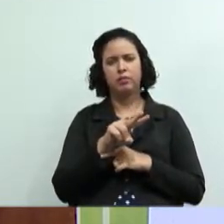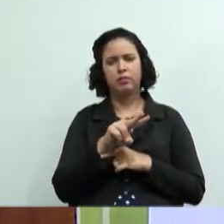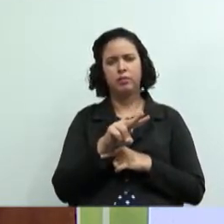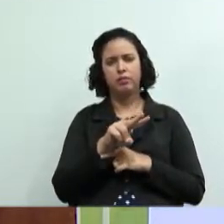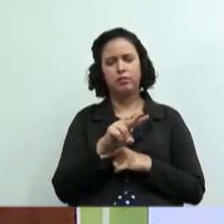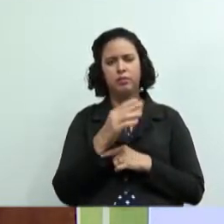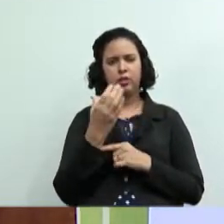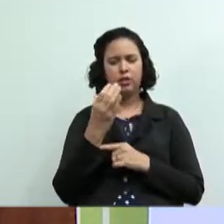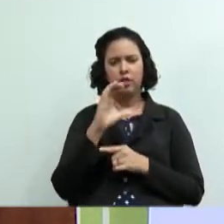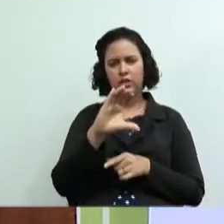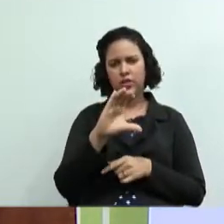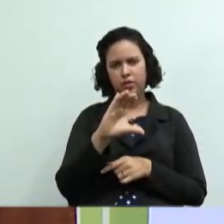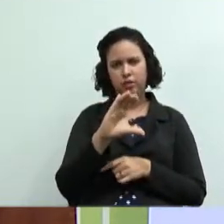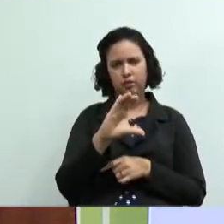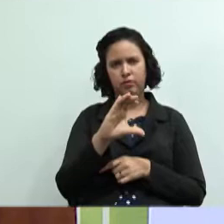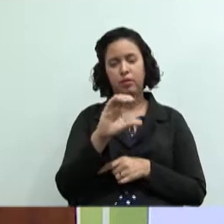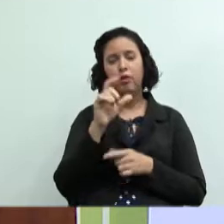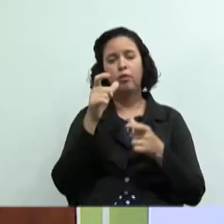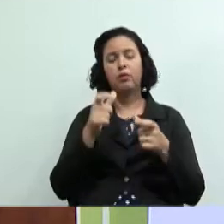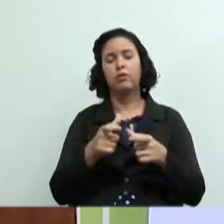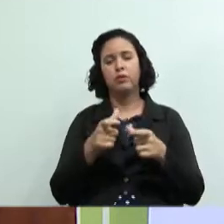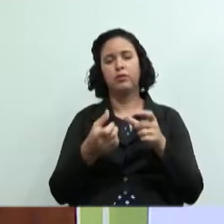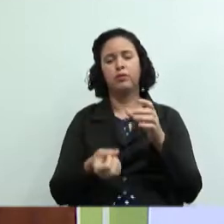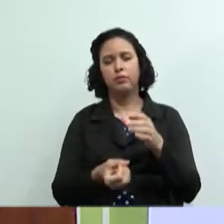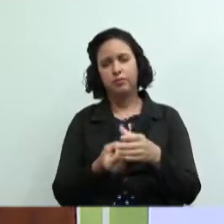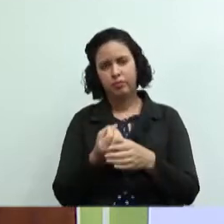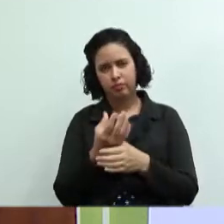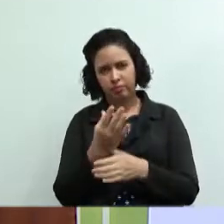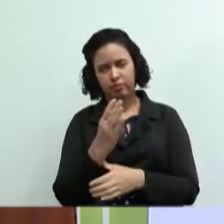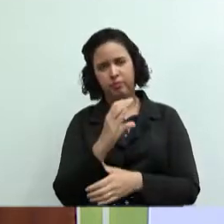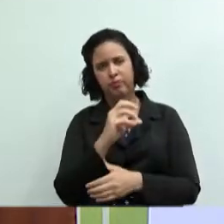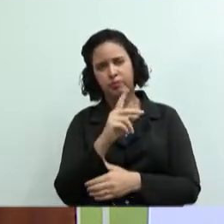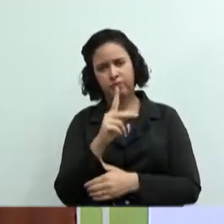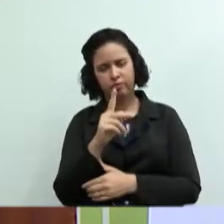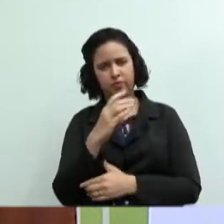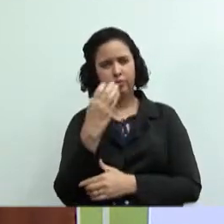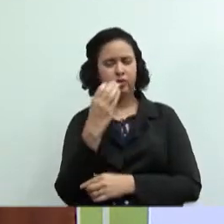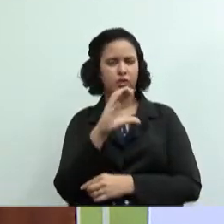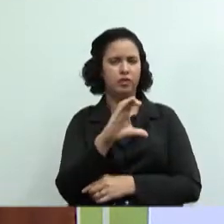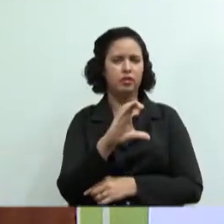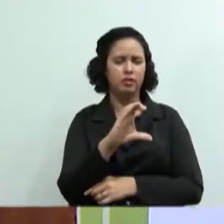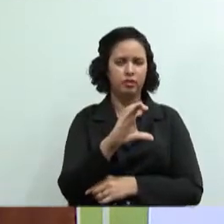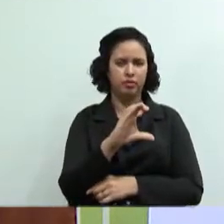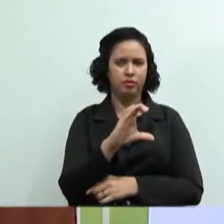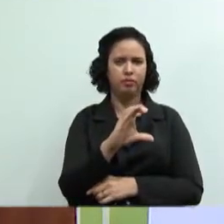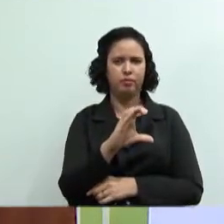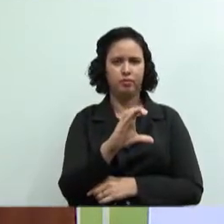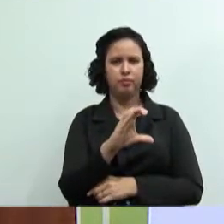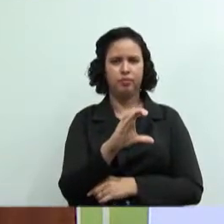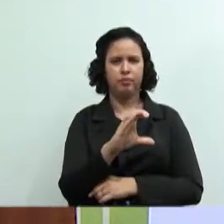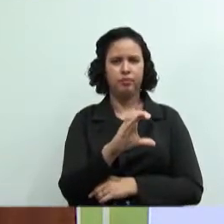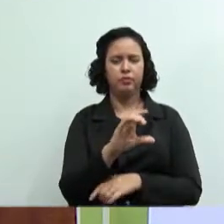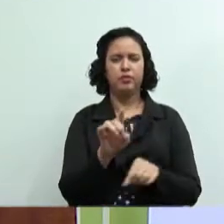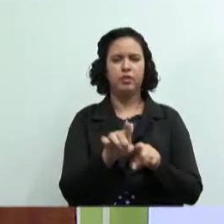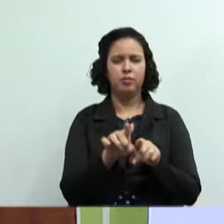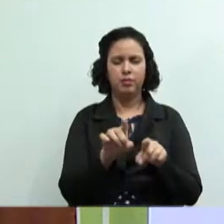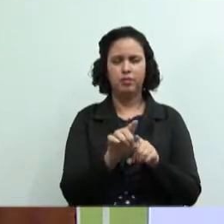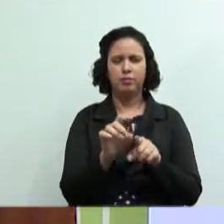serviços de uma cooperativa de trabalho para construir a casa dos seus cooperados vocês percebem como interessante